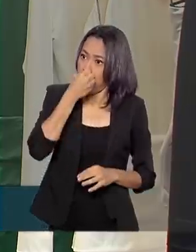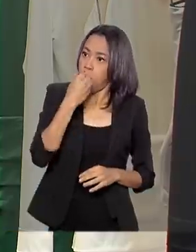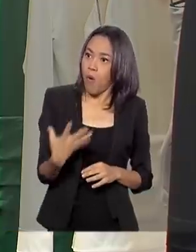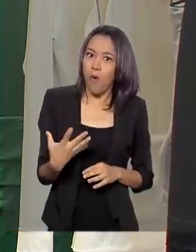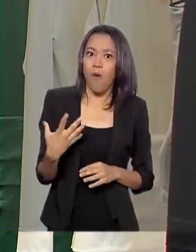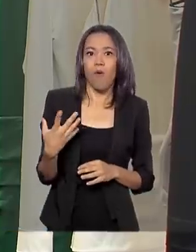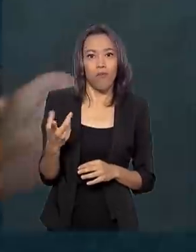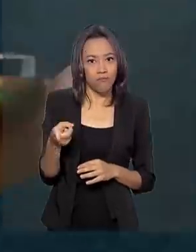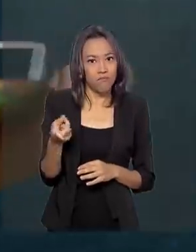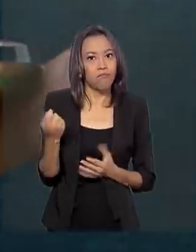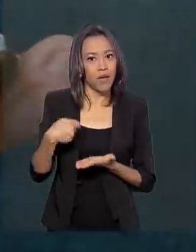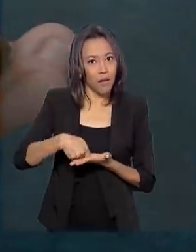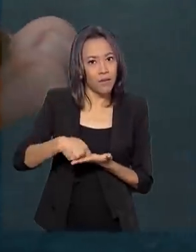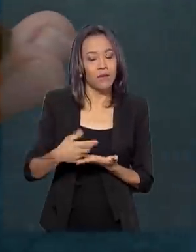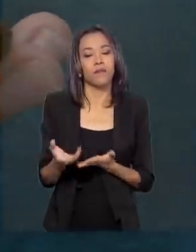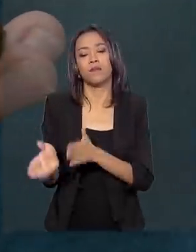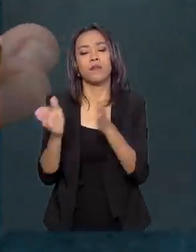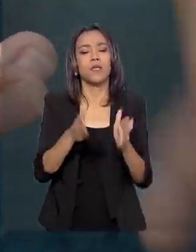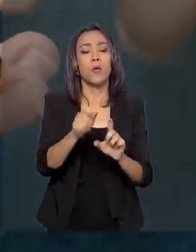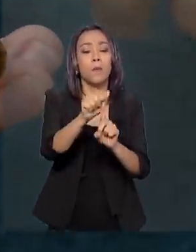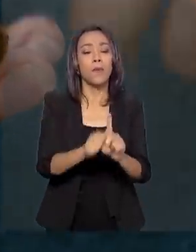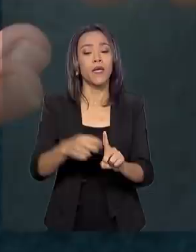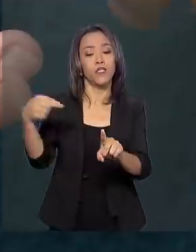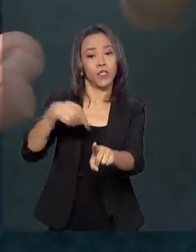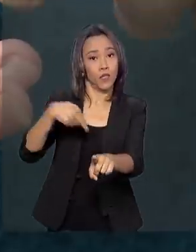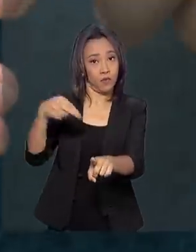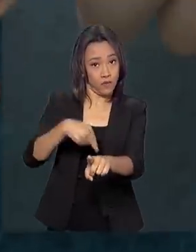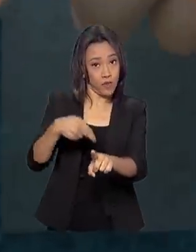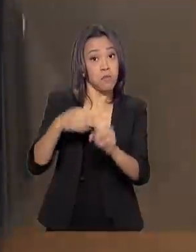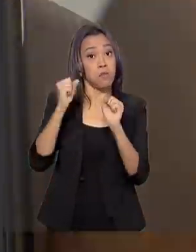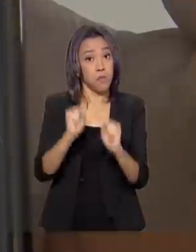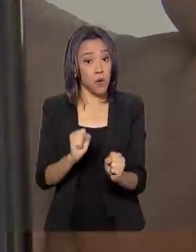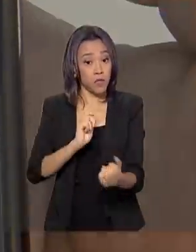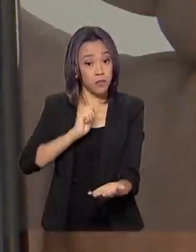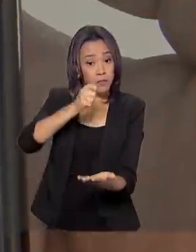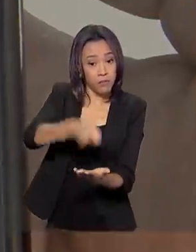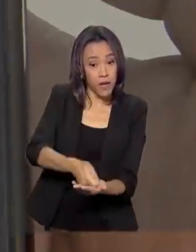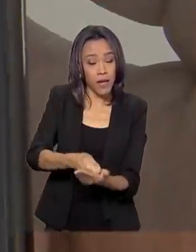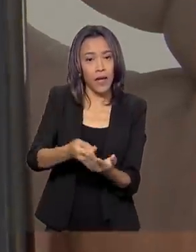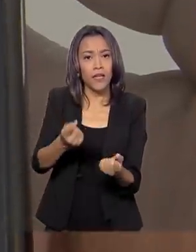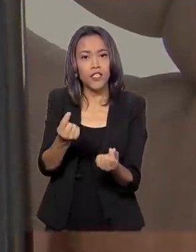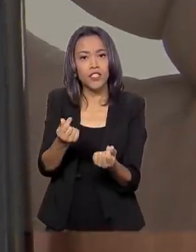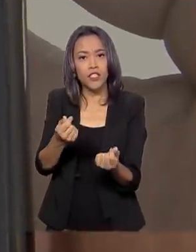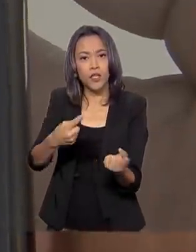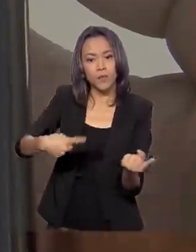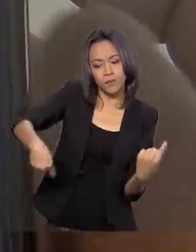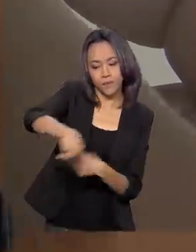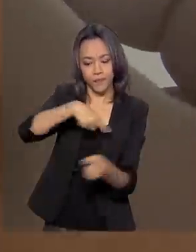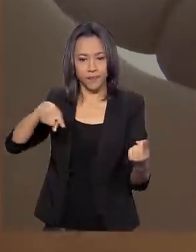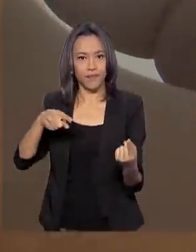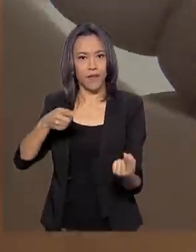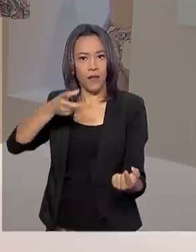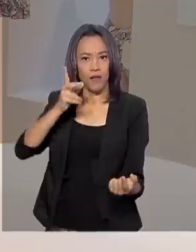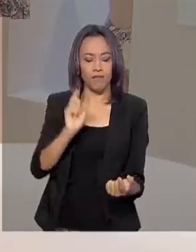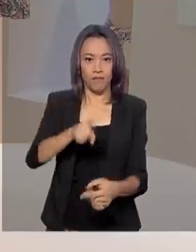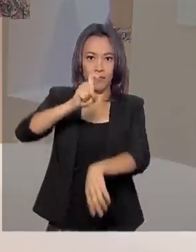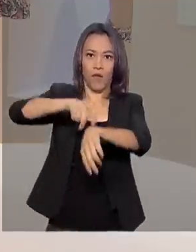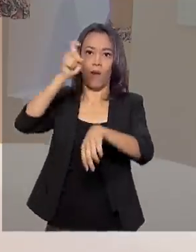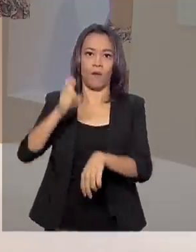atrativos, né? A partir de novembro, os brasileiros poderão fazer pagamentos e transferências num piscar de olhos.